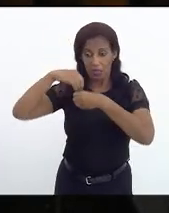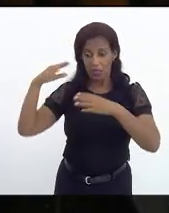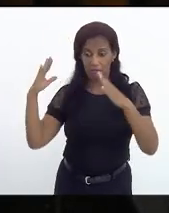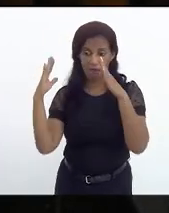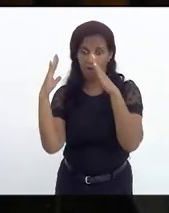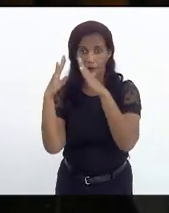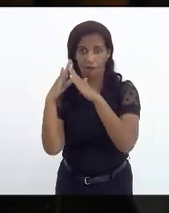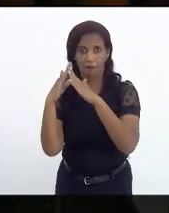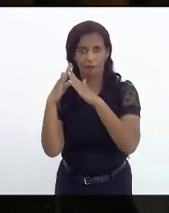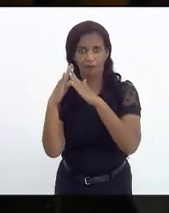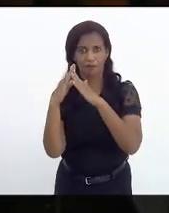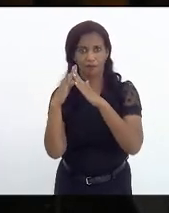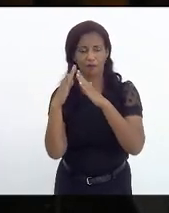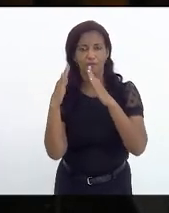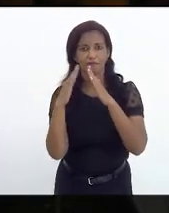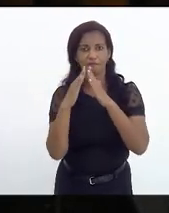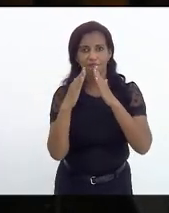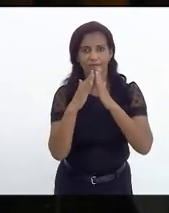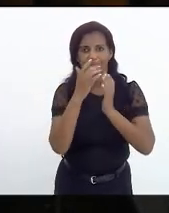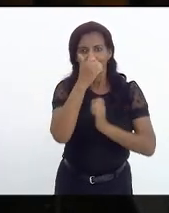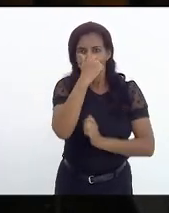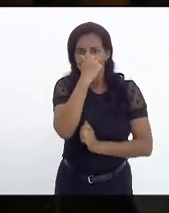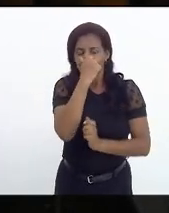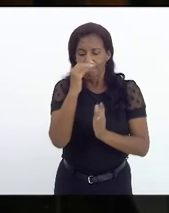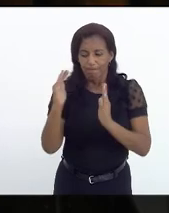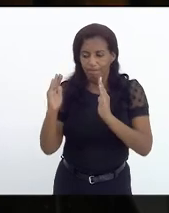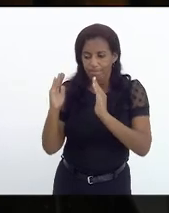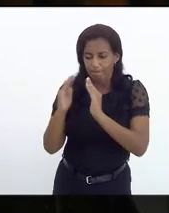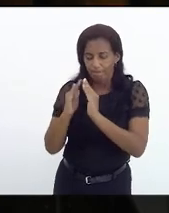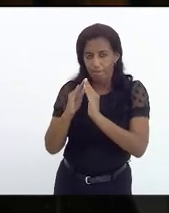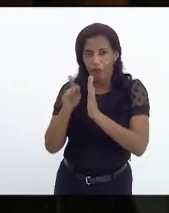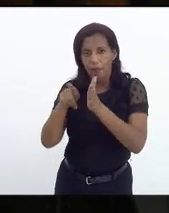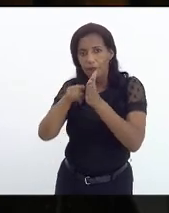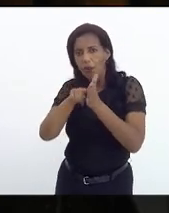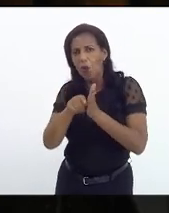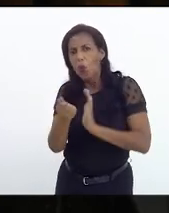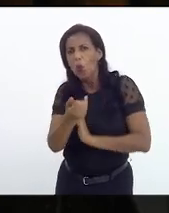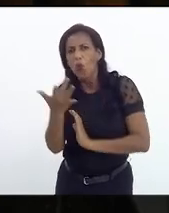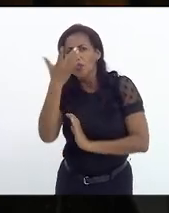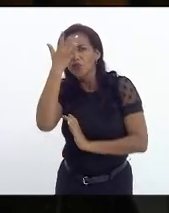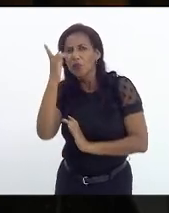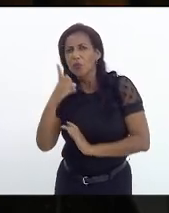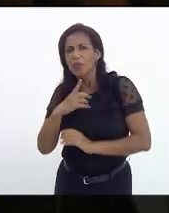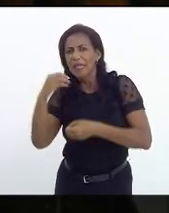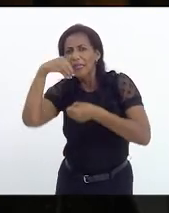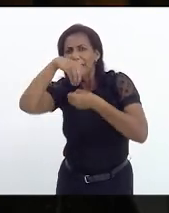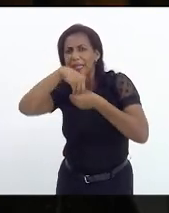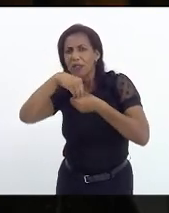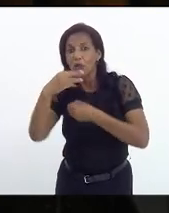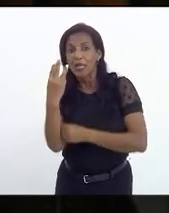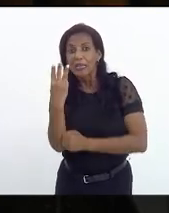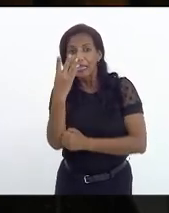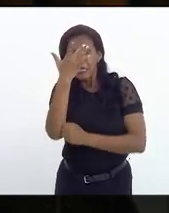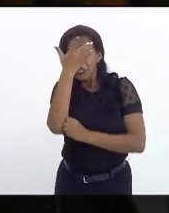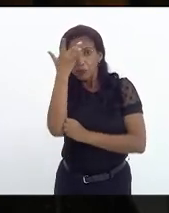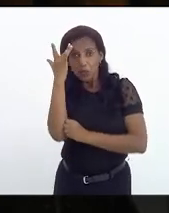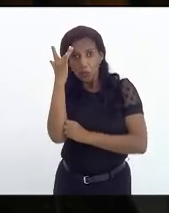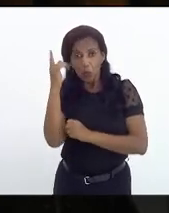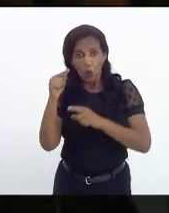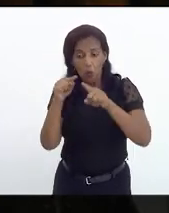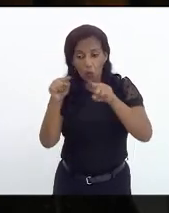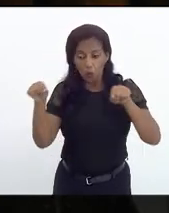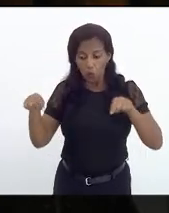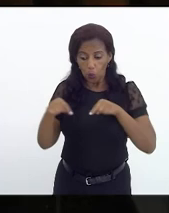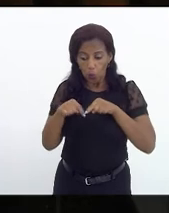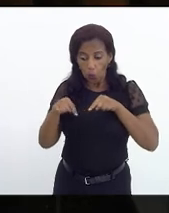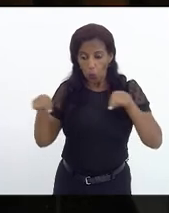Luiz Paulo nessas nas moradias por elas pesquisadas chegaram a média de três pessoas vivendo por